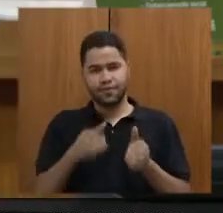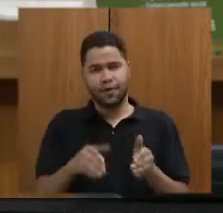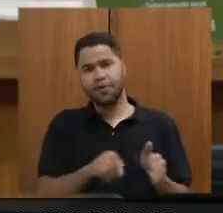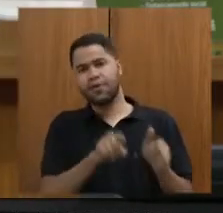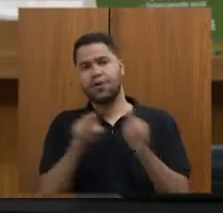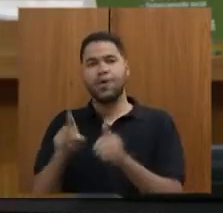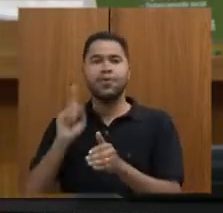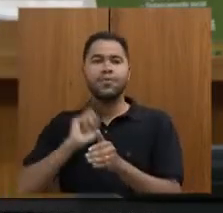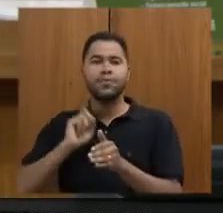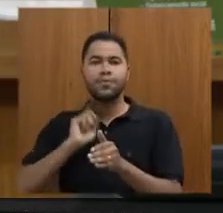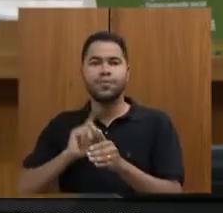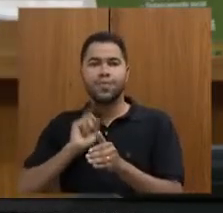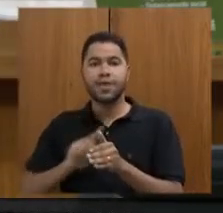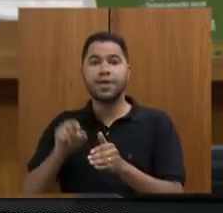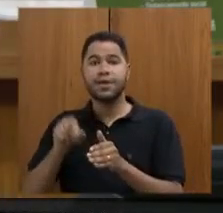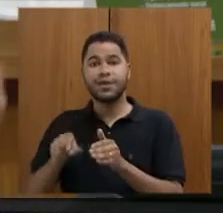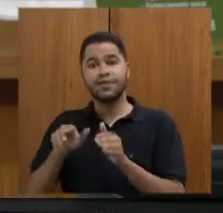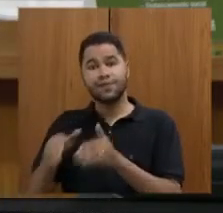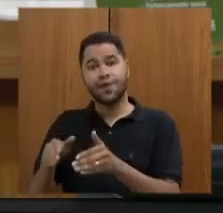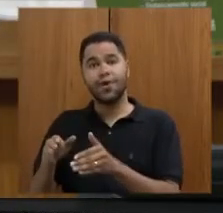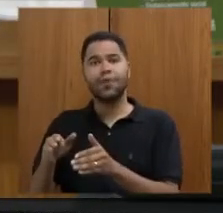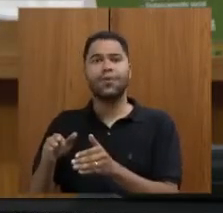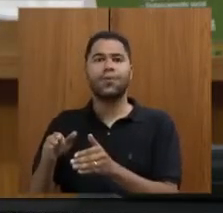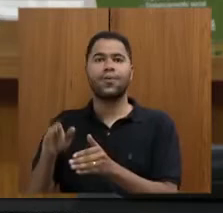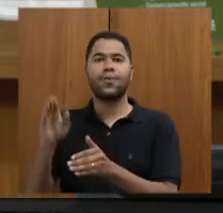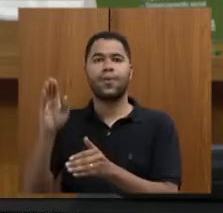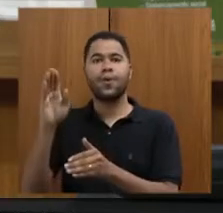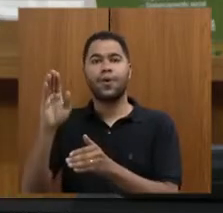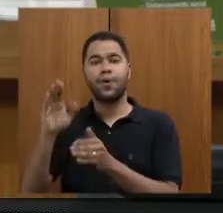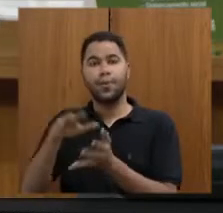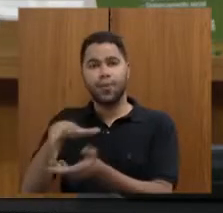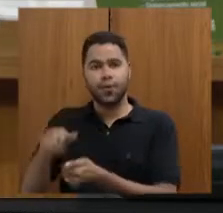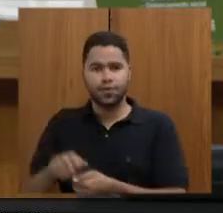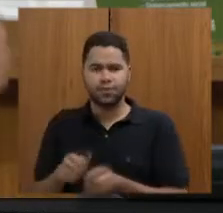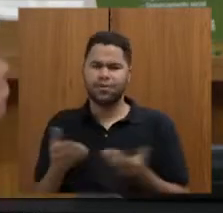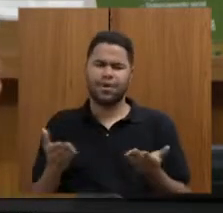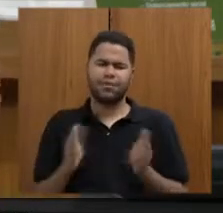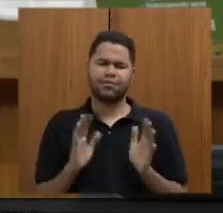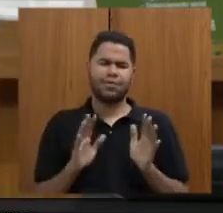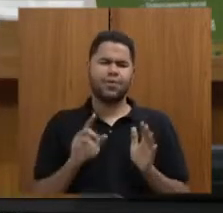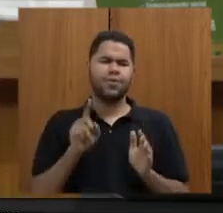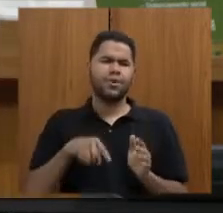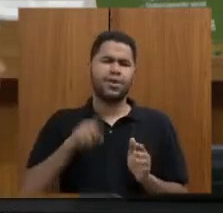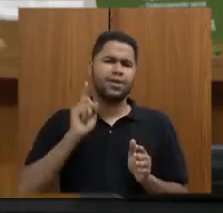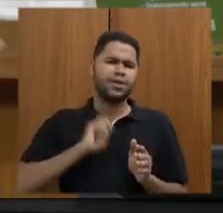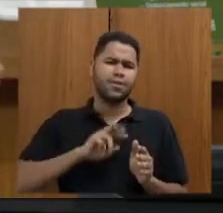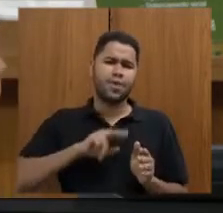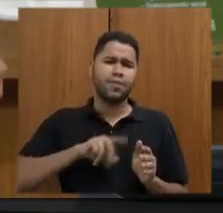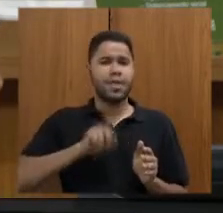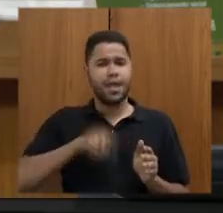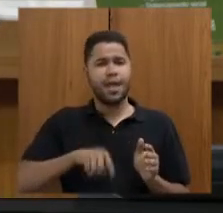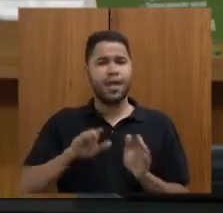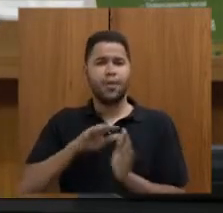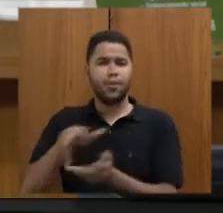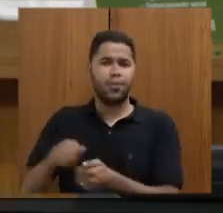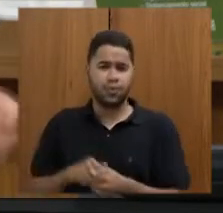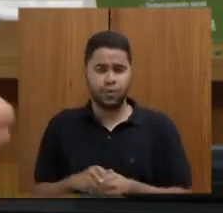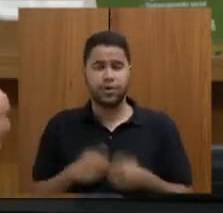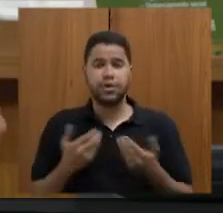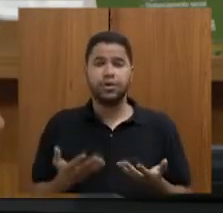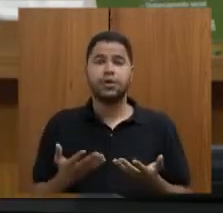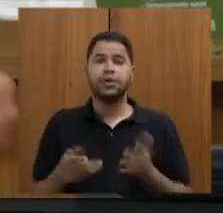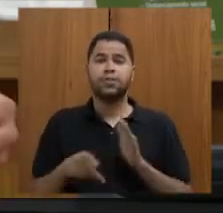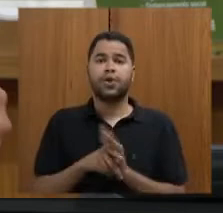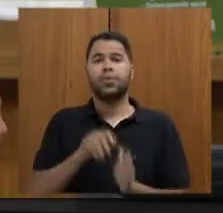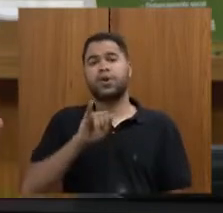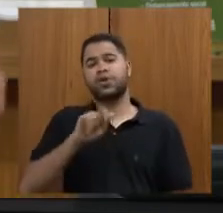Mundo. E aí, nós lançamos esse edital de 5 milhões de reais para promoção em redes sociais, 42 prêmios para as